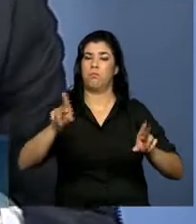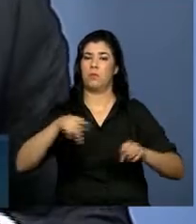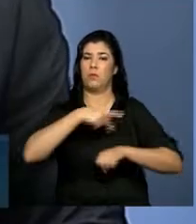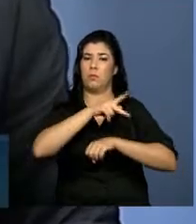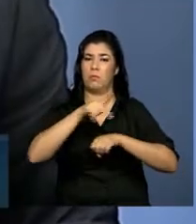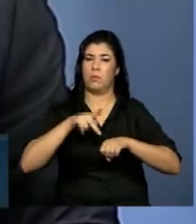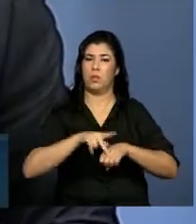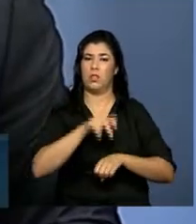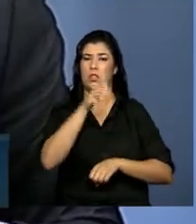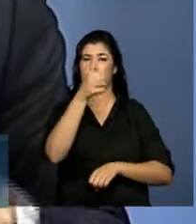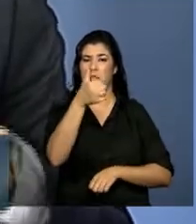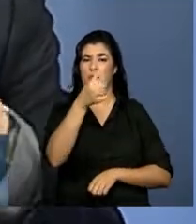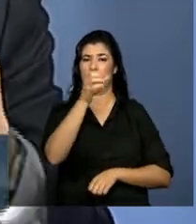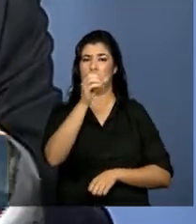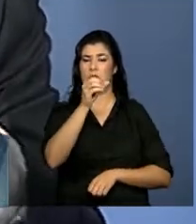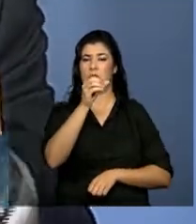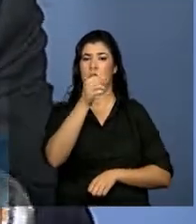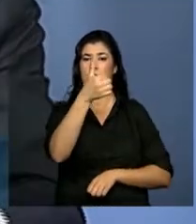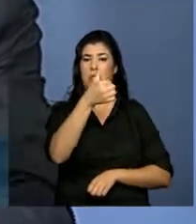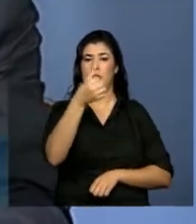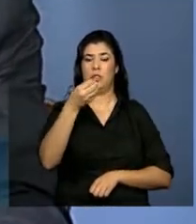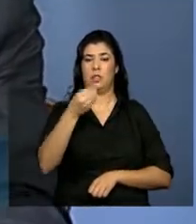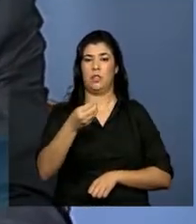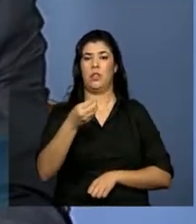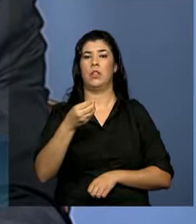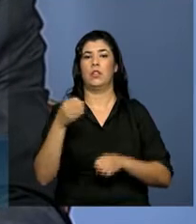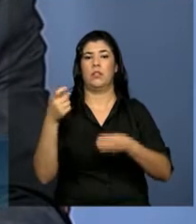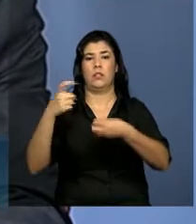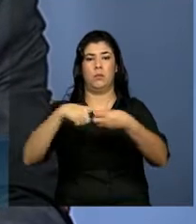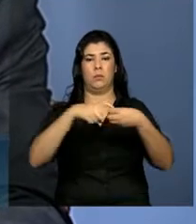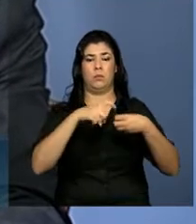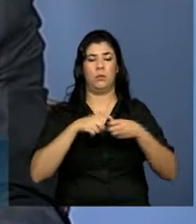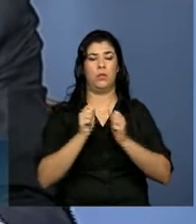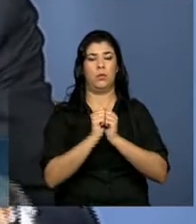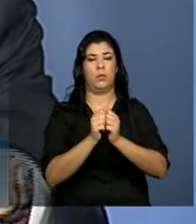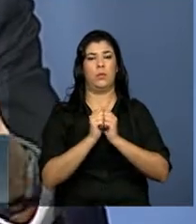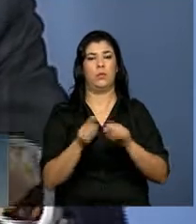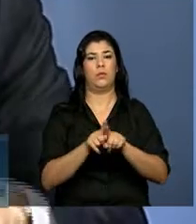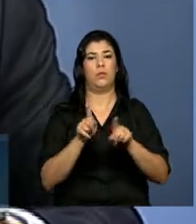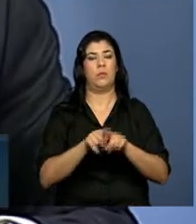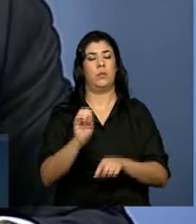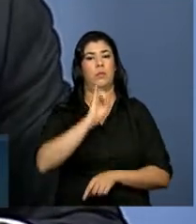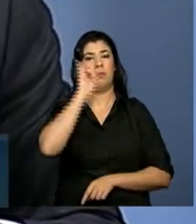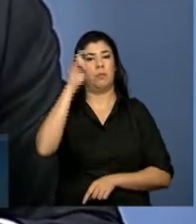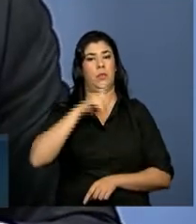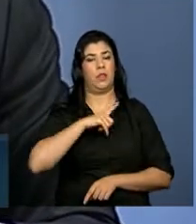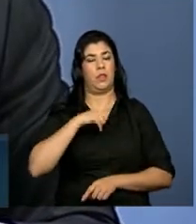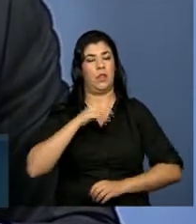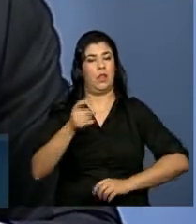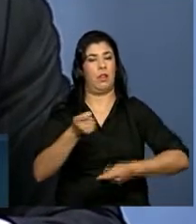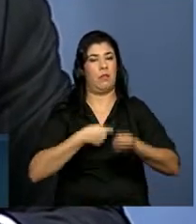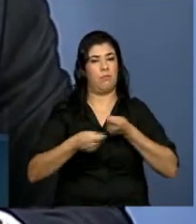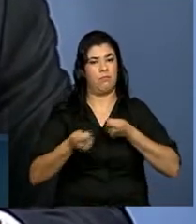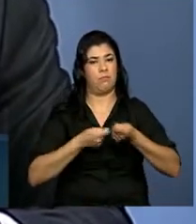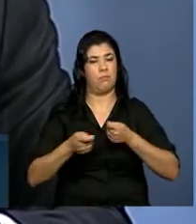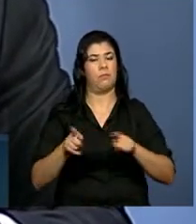os 160 membros, isso deu um sopro muito importante nas velas da negociação da OMC.